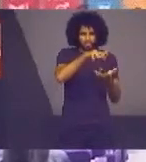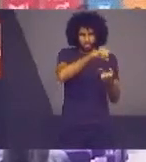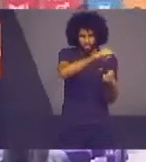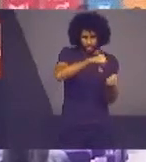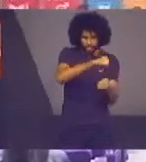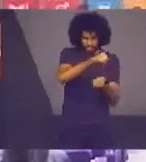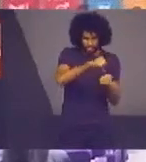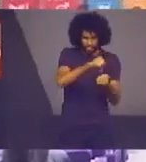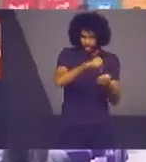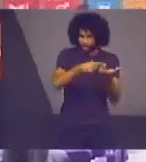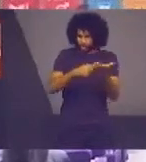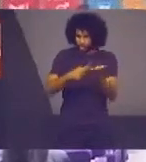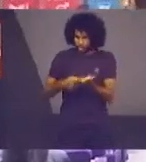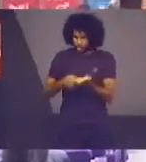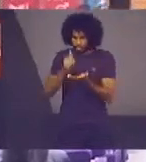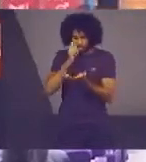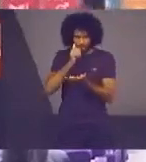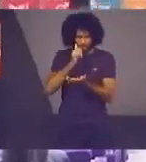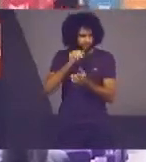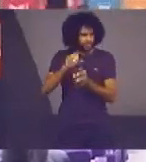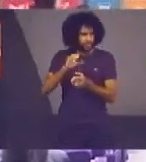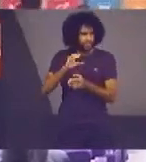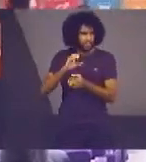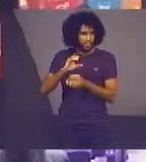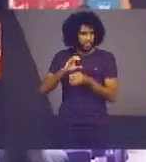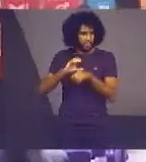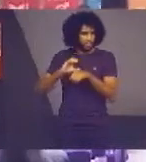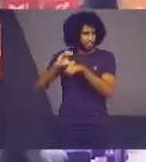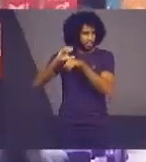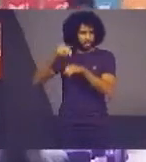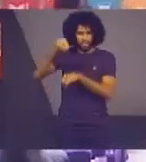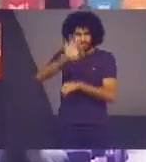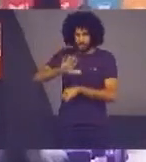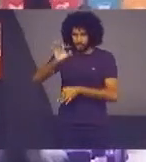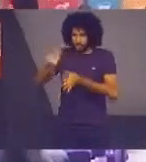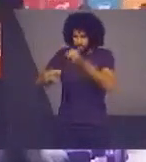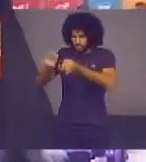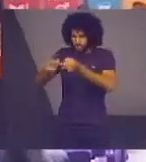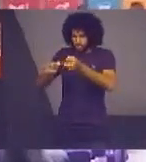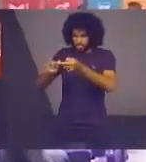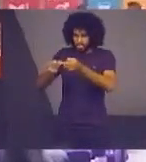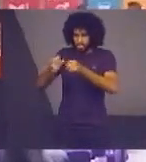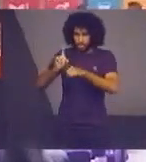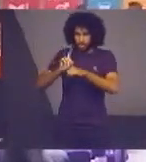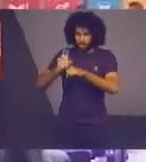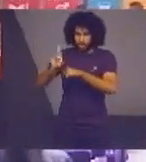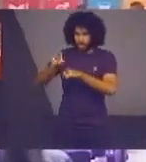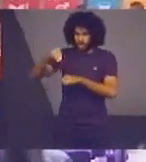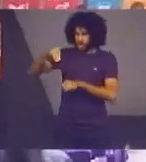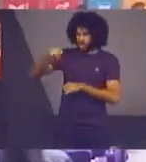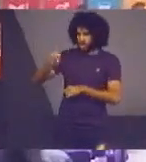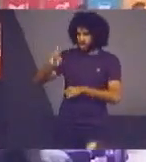a conselheira do Conselho Nacional de Justiça e Socióloga, doutora Maria Tereza Willi Gomes